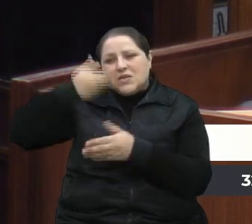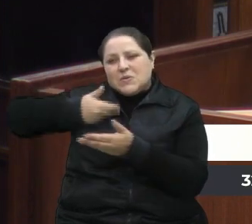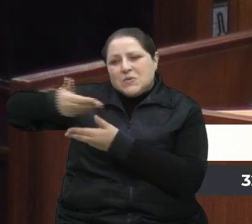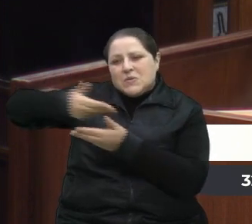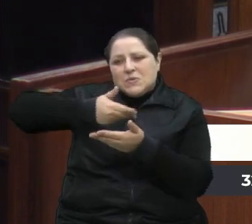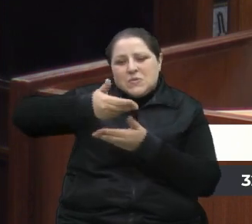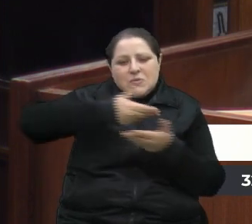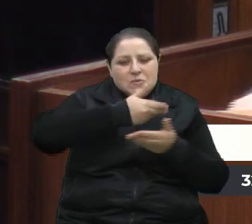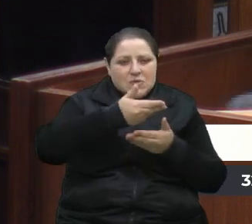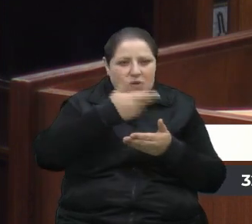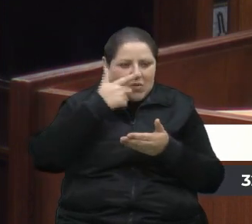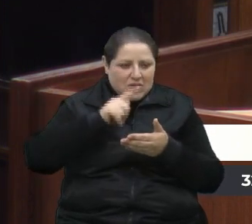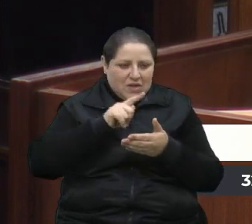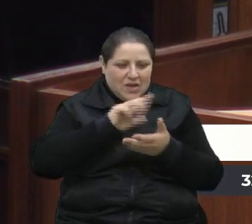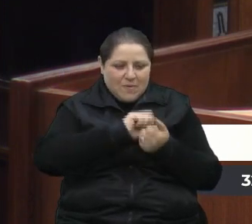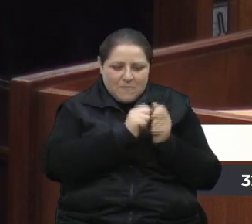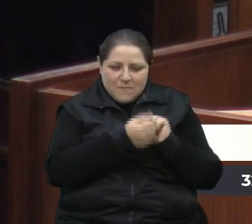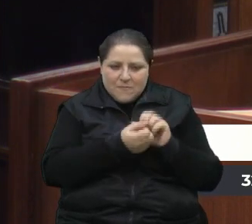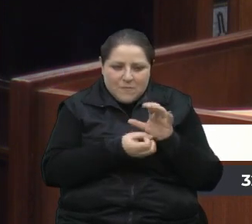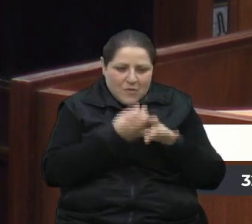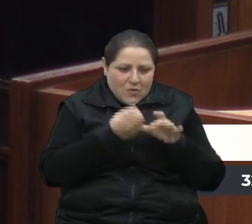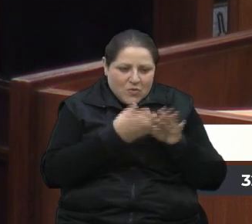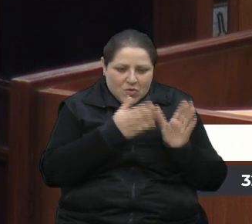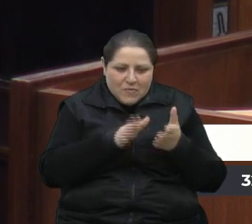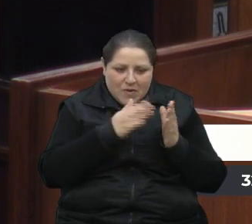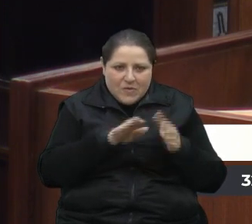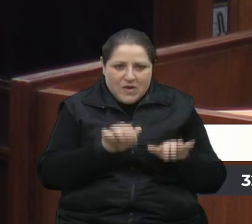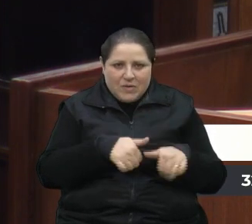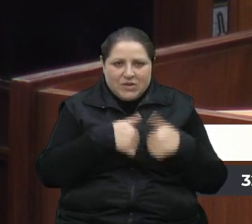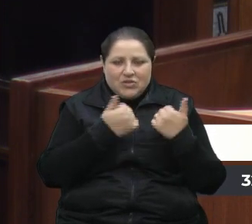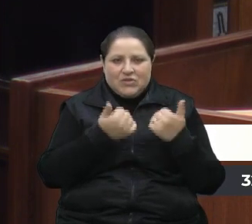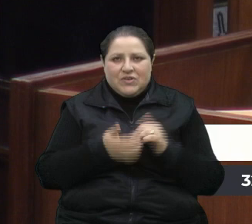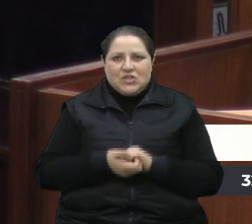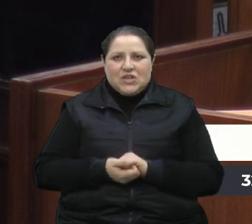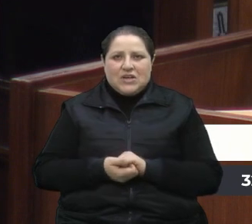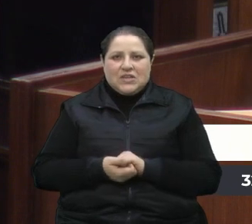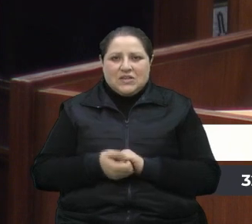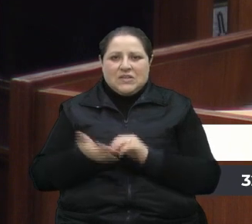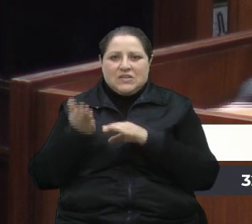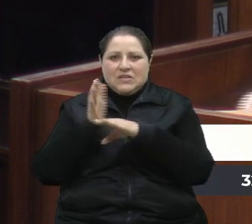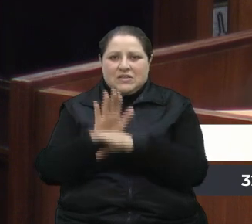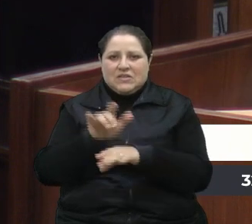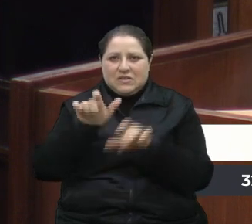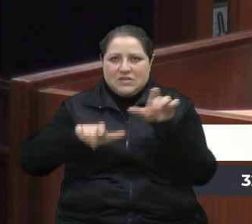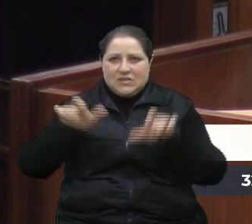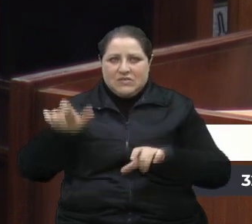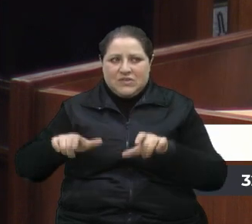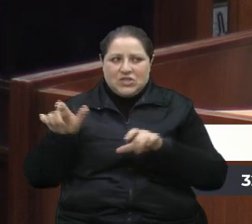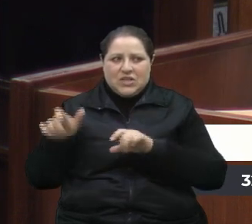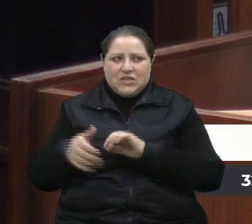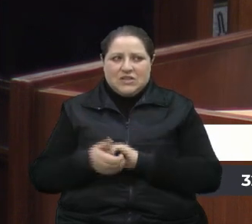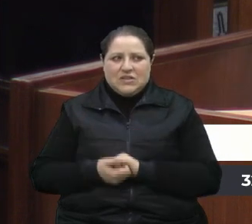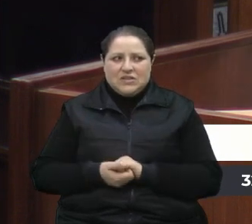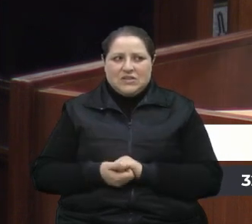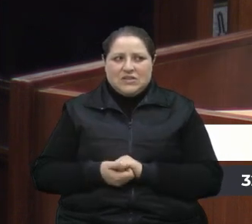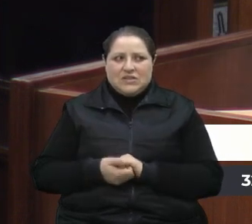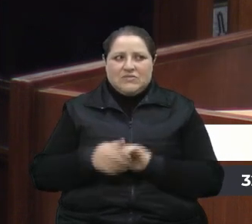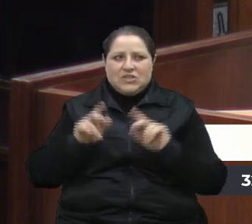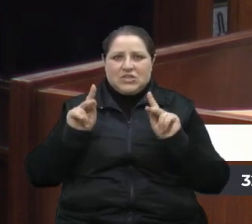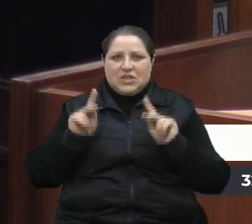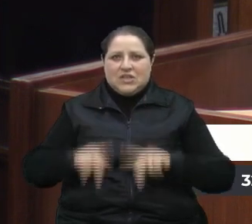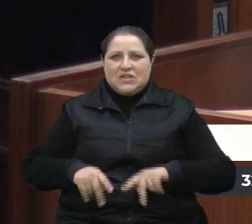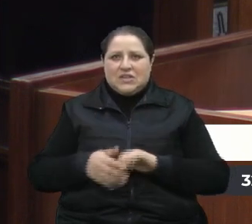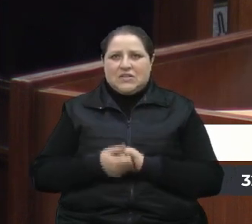do seu material, do seu produto, traz benefício para essas pessoas. Porque elas podem se aperfeiçoar e poder